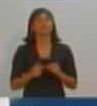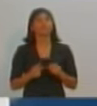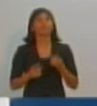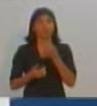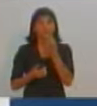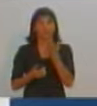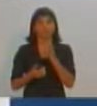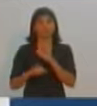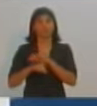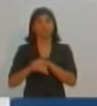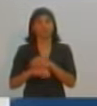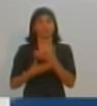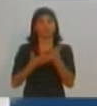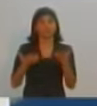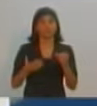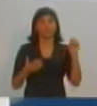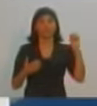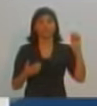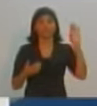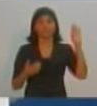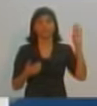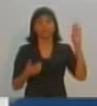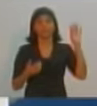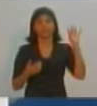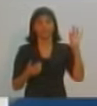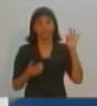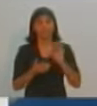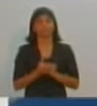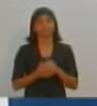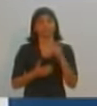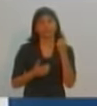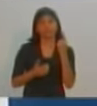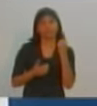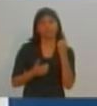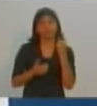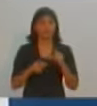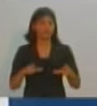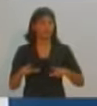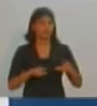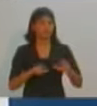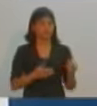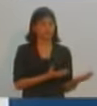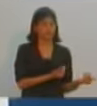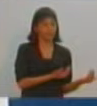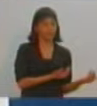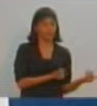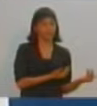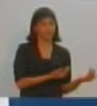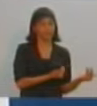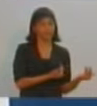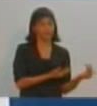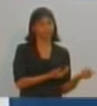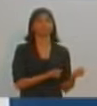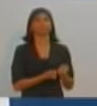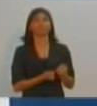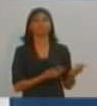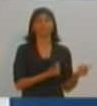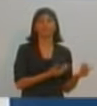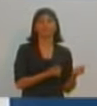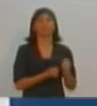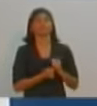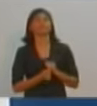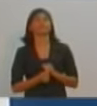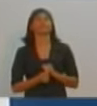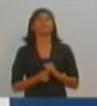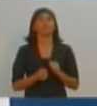SBT, obrigado pela oportunidade. No caso aí do nosso primeiro emprego, para os jovens que, como o nosso amigo